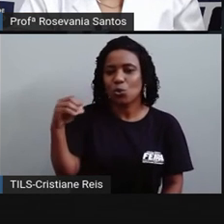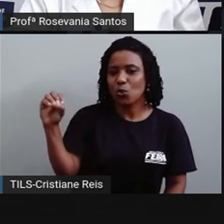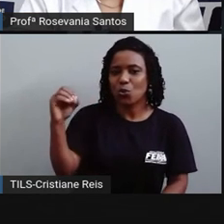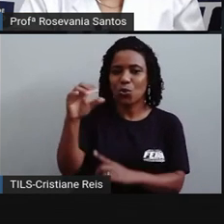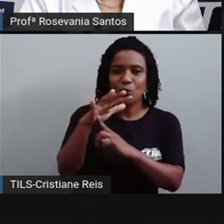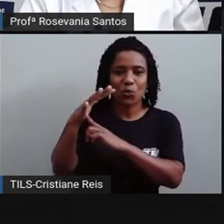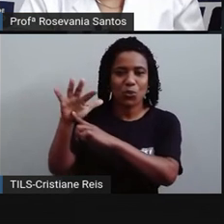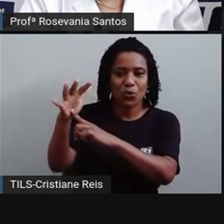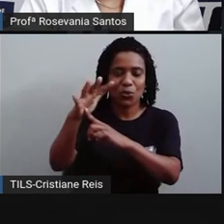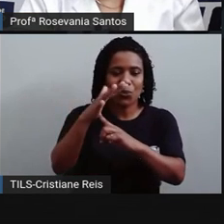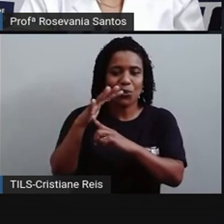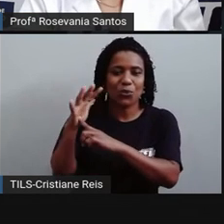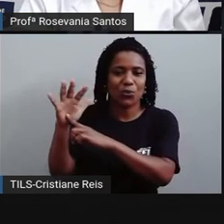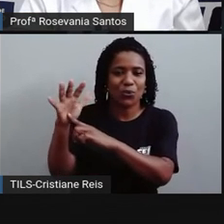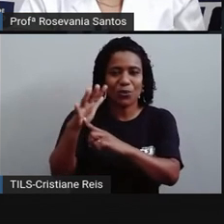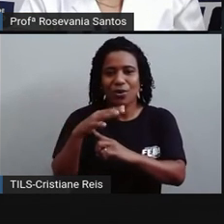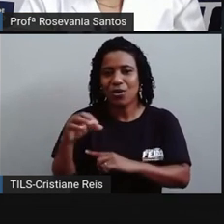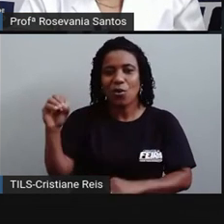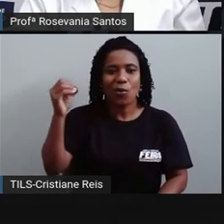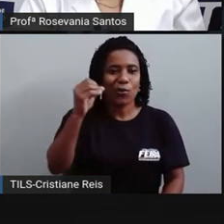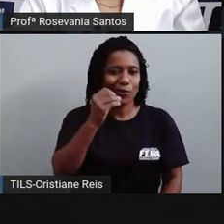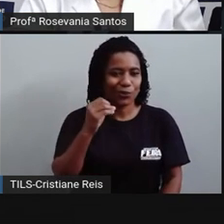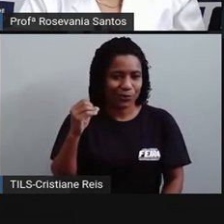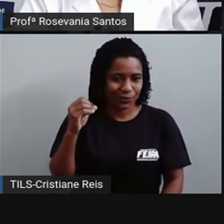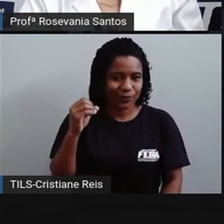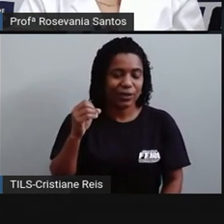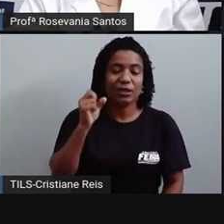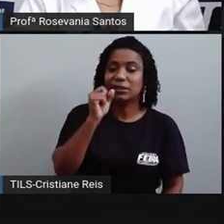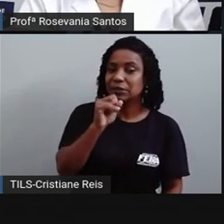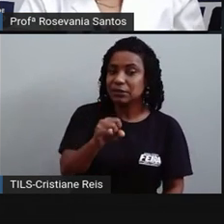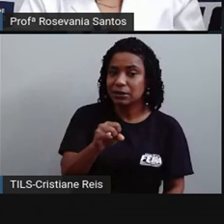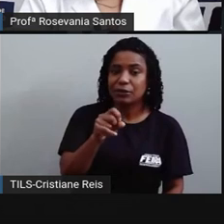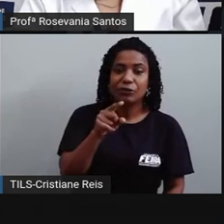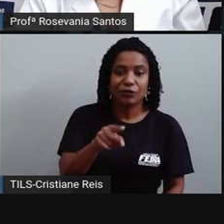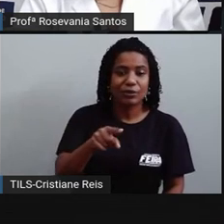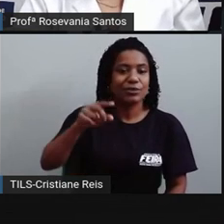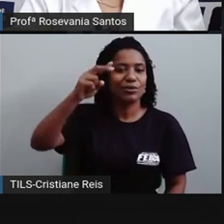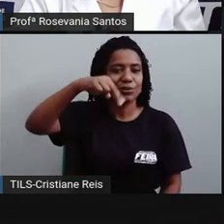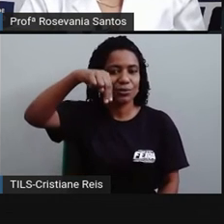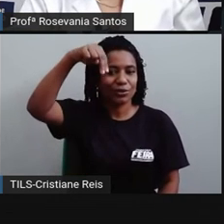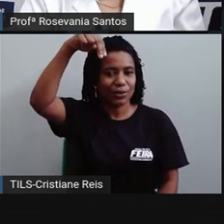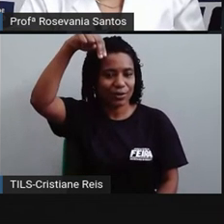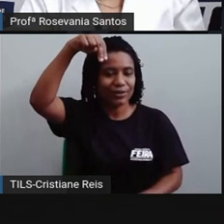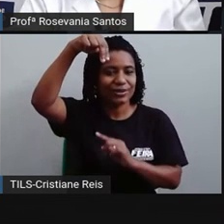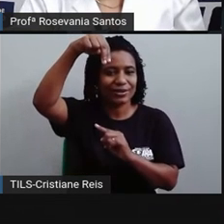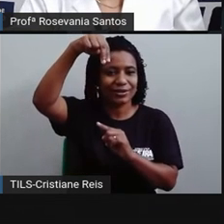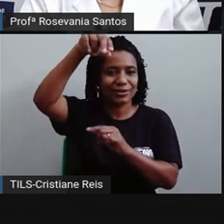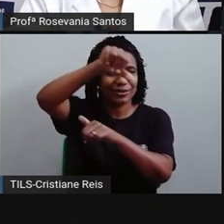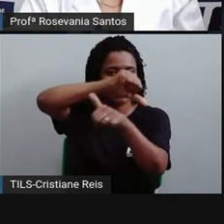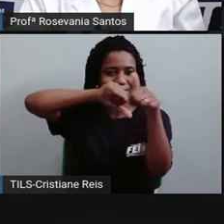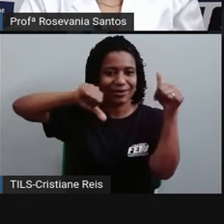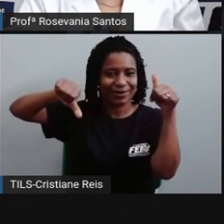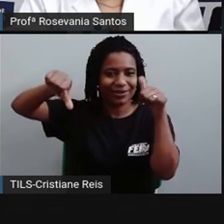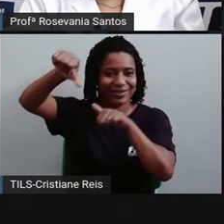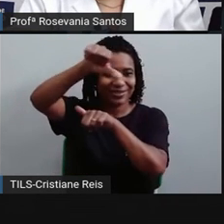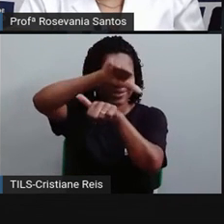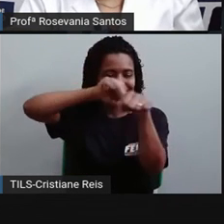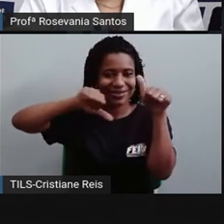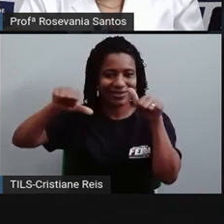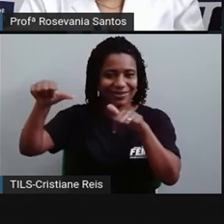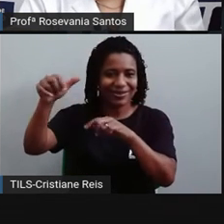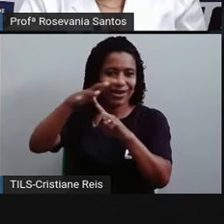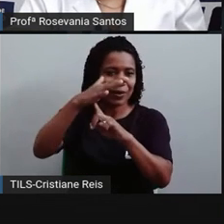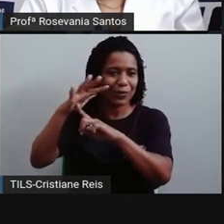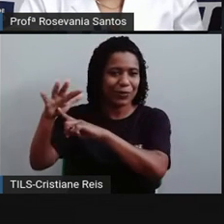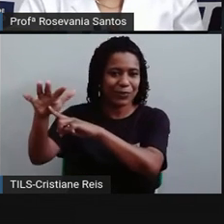no verão, agora estou no outono. Se fosse no hemisfério norte, eu já estaria aqui no outono, aqui eu estaria no inverno, agora aqui na